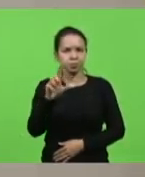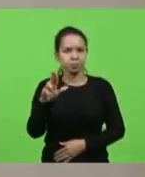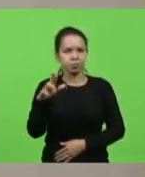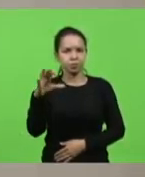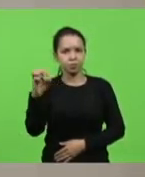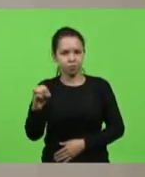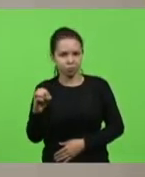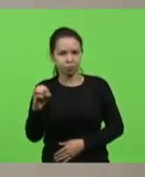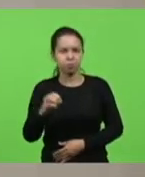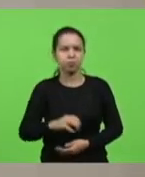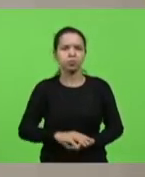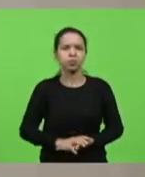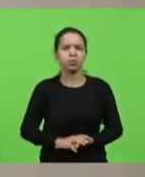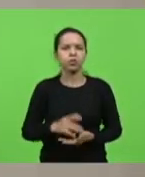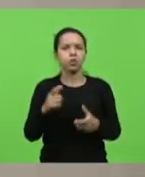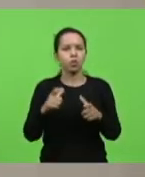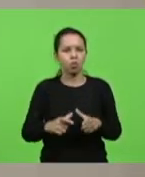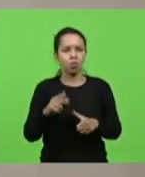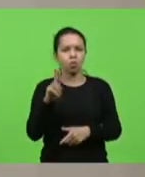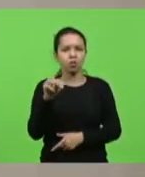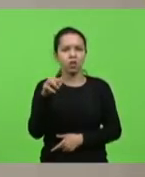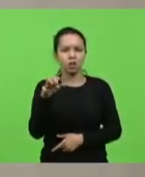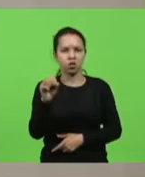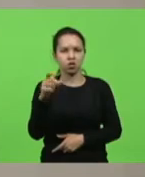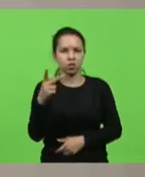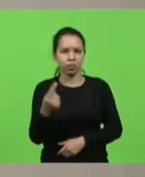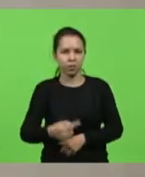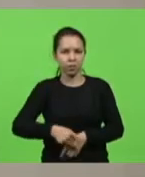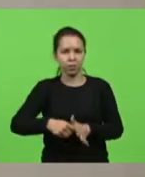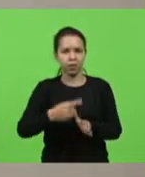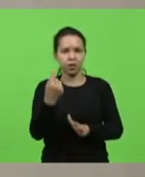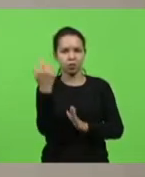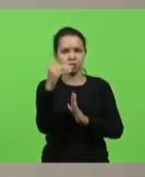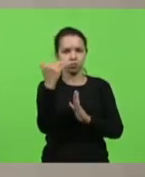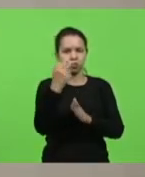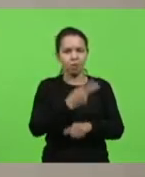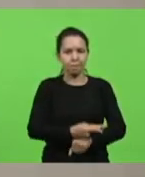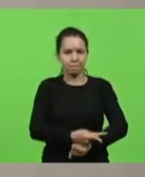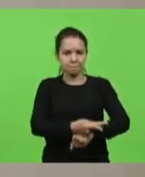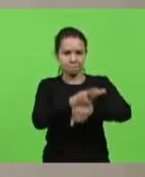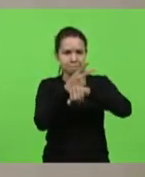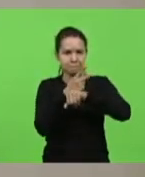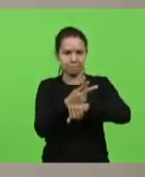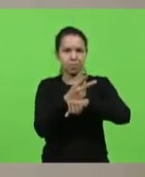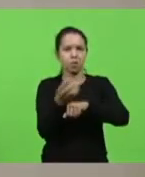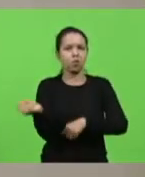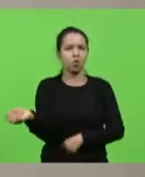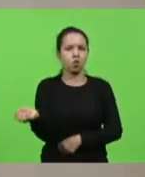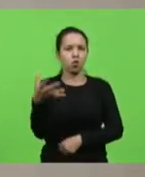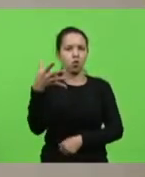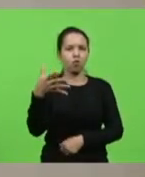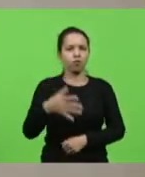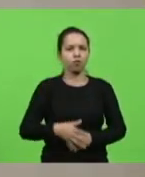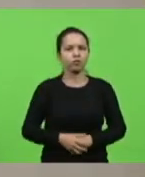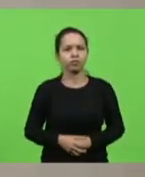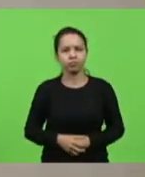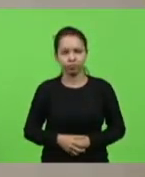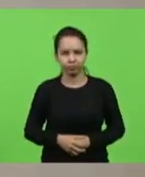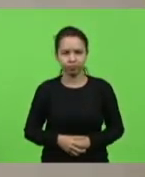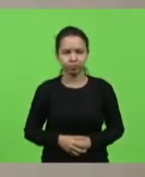Unesc, pelo primeiro lugar no Prêmio Inovação Catarinense, categoria Agente da Inovação. Em discussão.